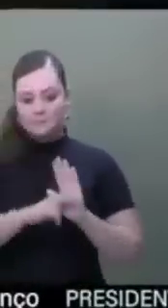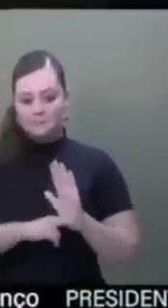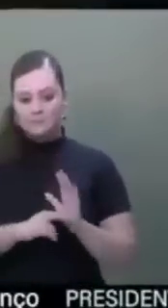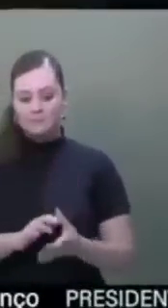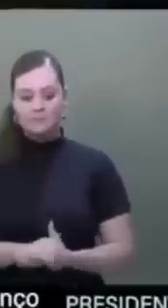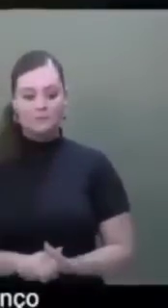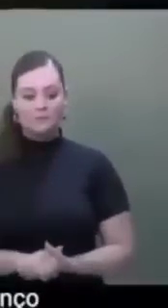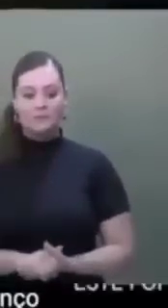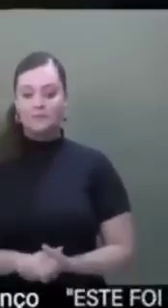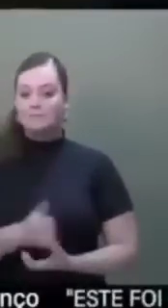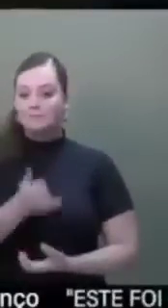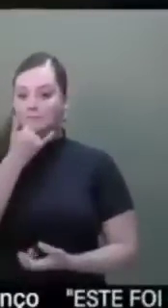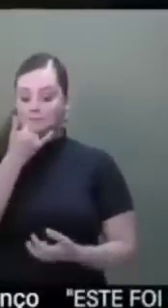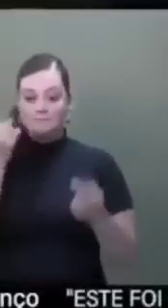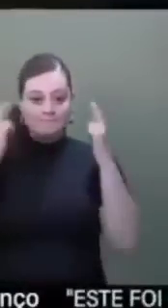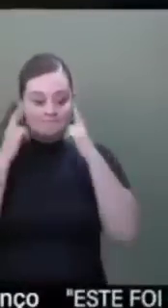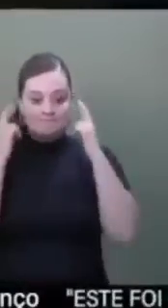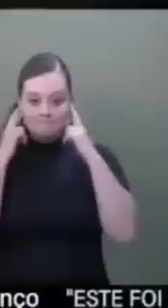substitutivo.